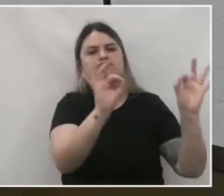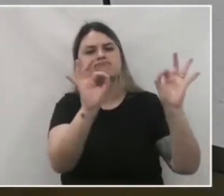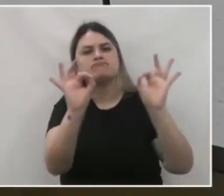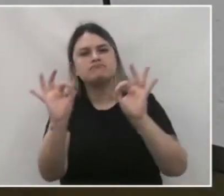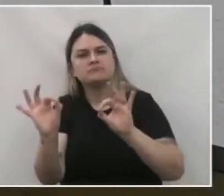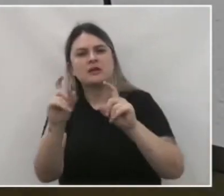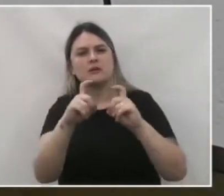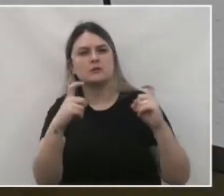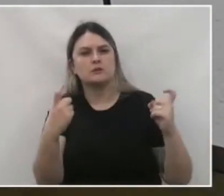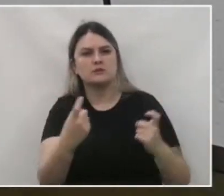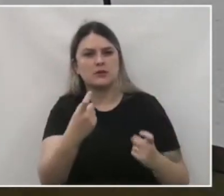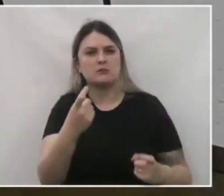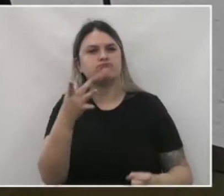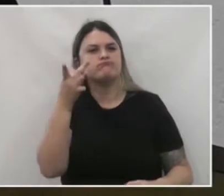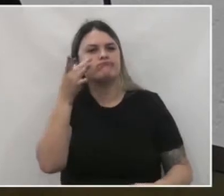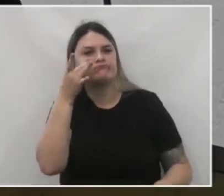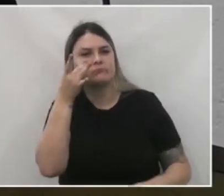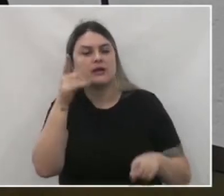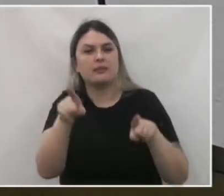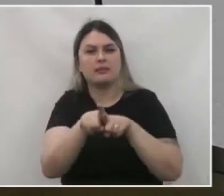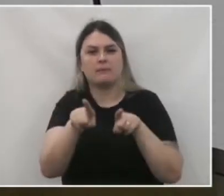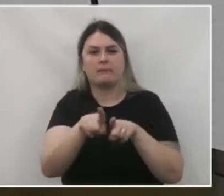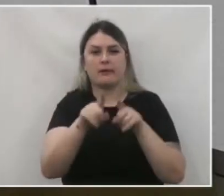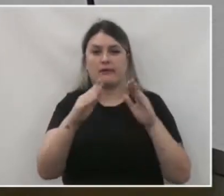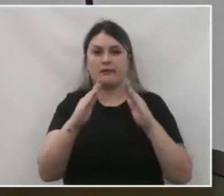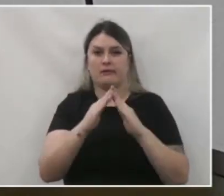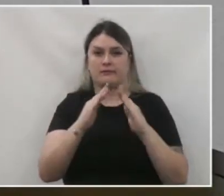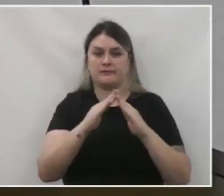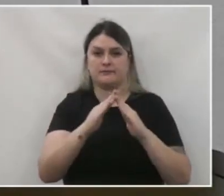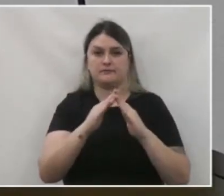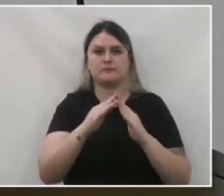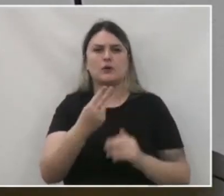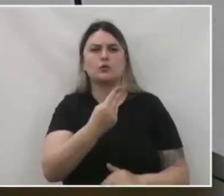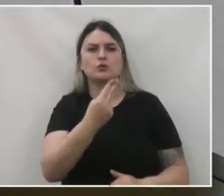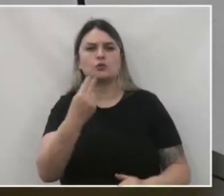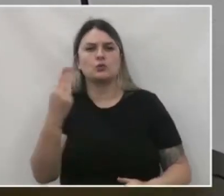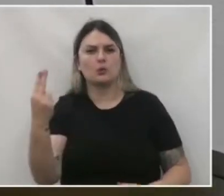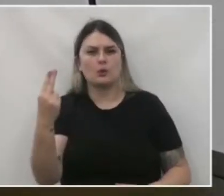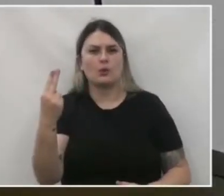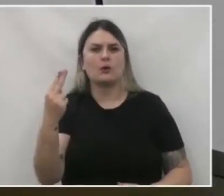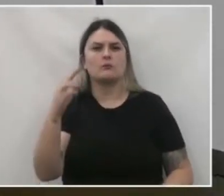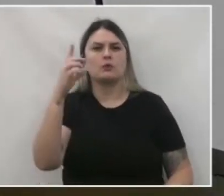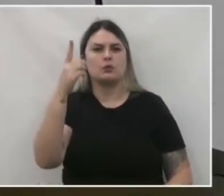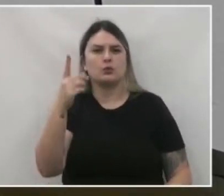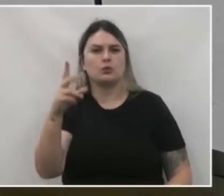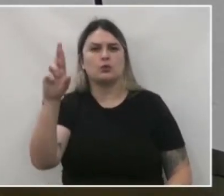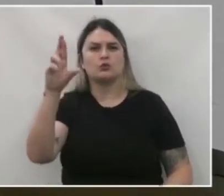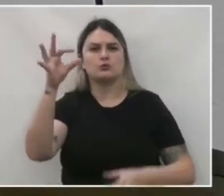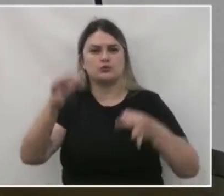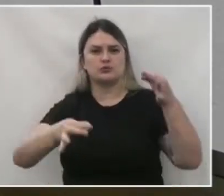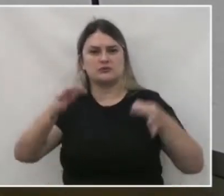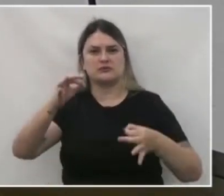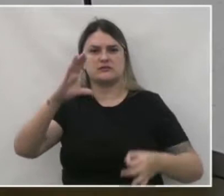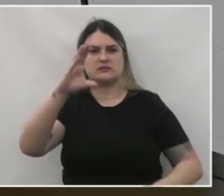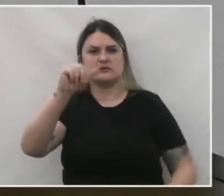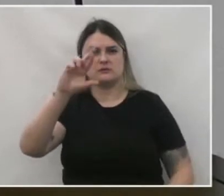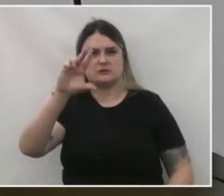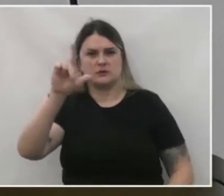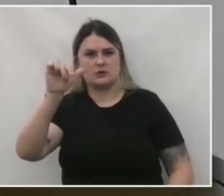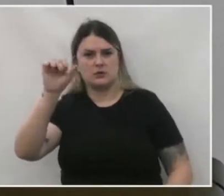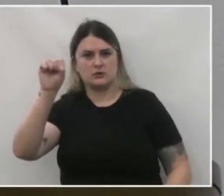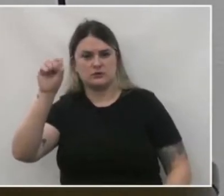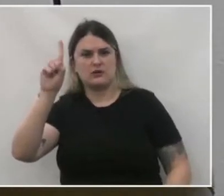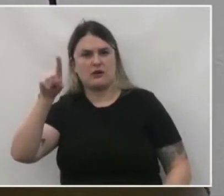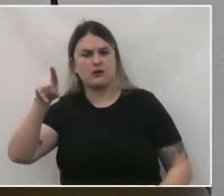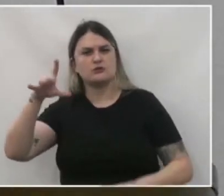presencialmente e de forma remota, em nome do excelentíssimo doutor juiz Carlos Mattioli, juiz titular